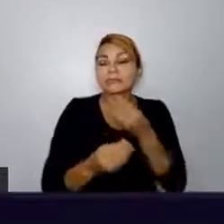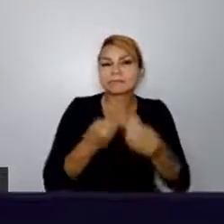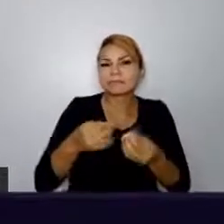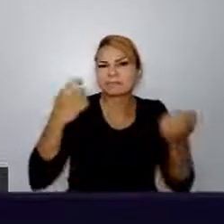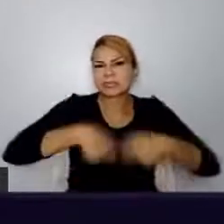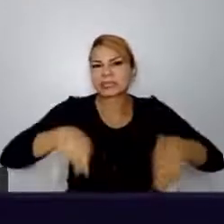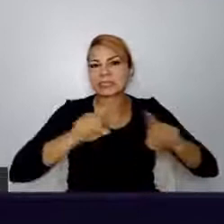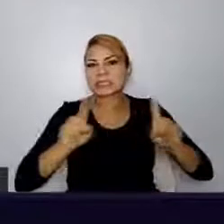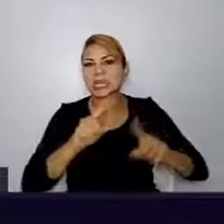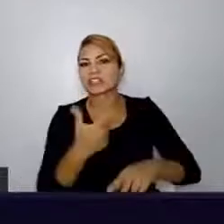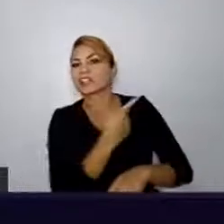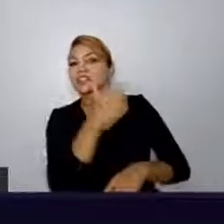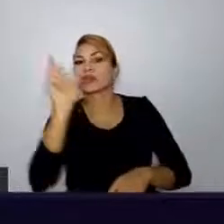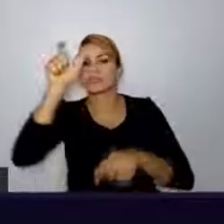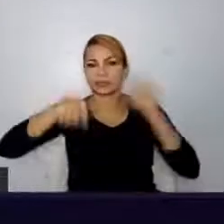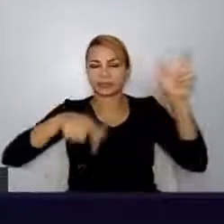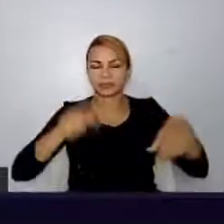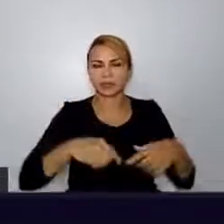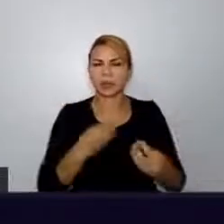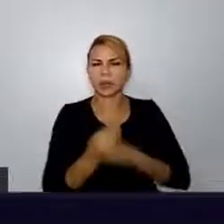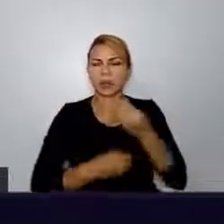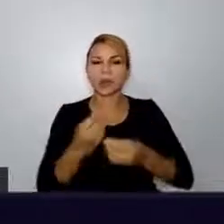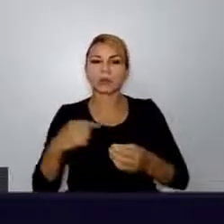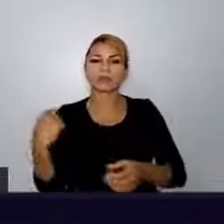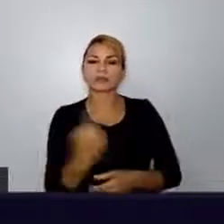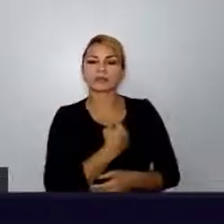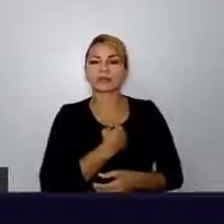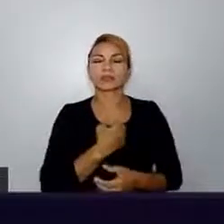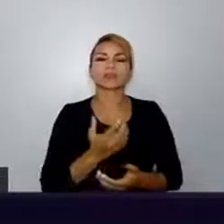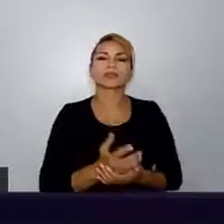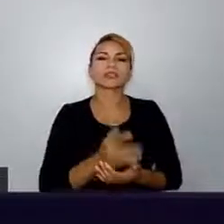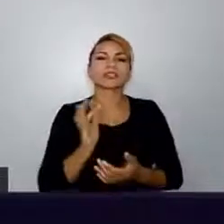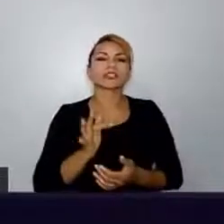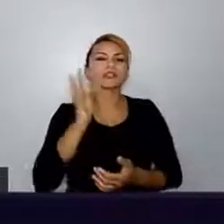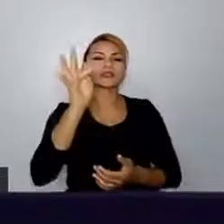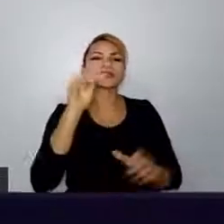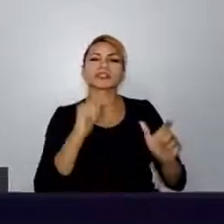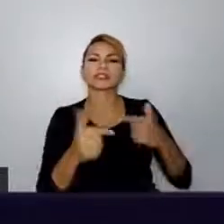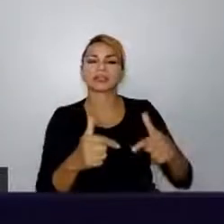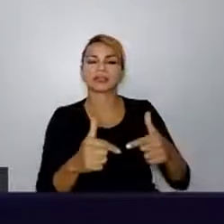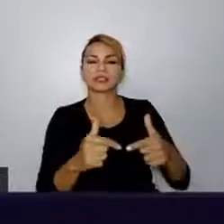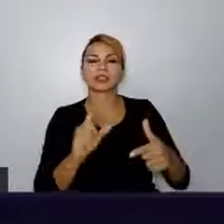O quão longe chegaríamos se o nosso trabalho não fosse feito em cima do trabalho dos outros?